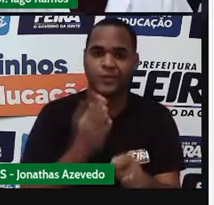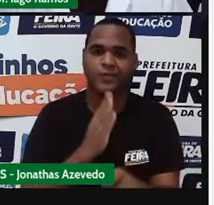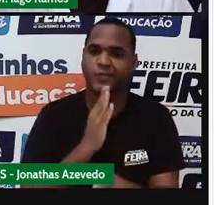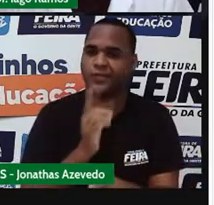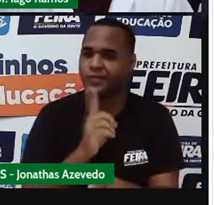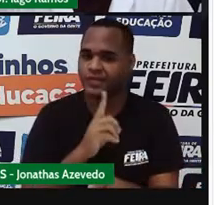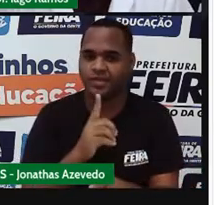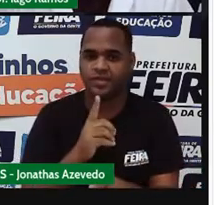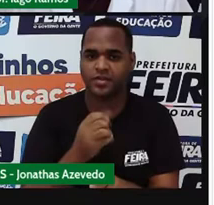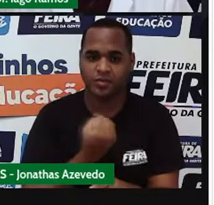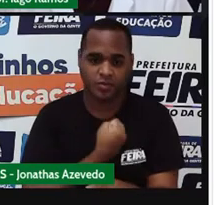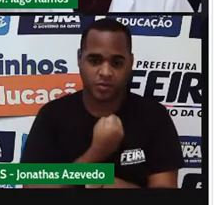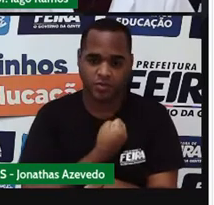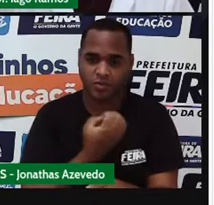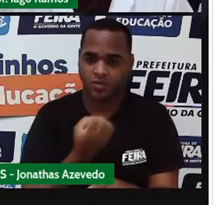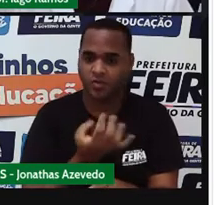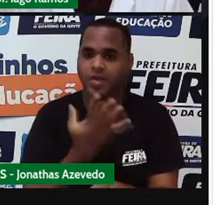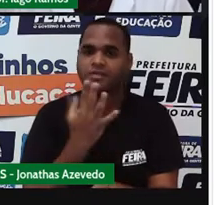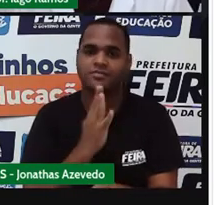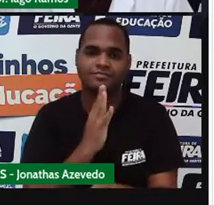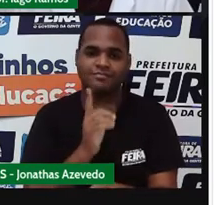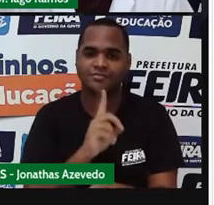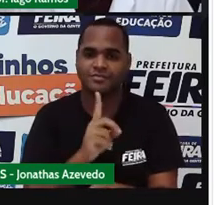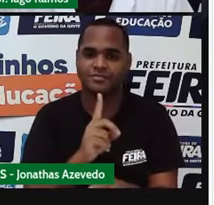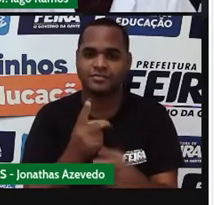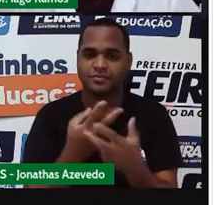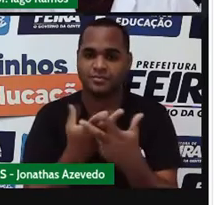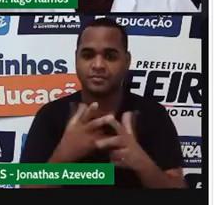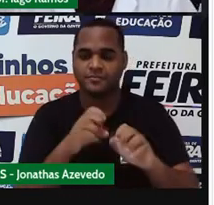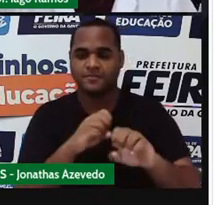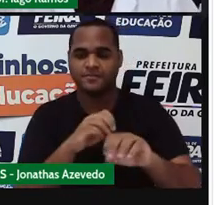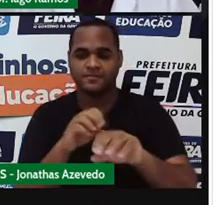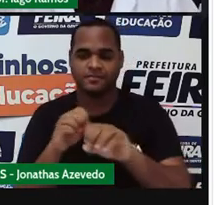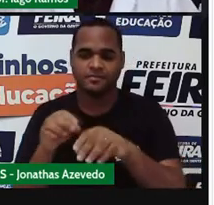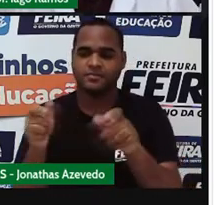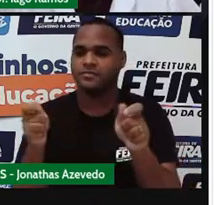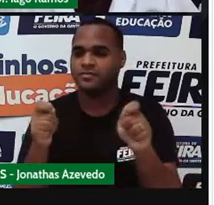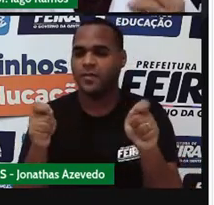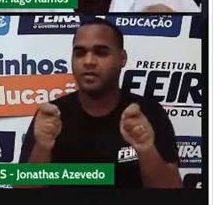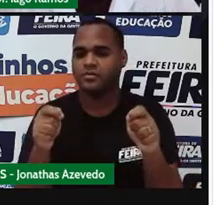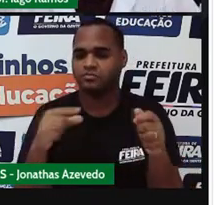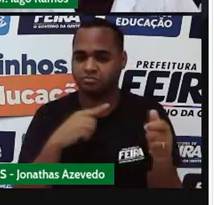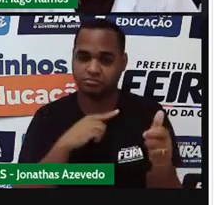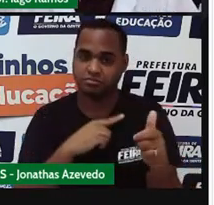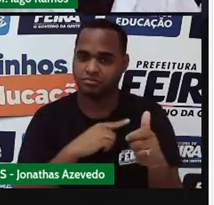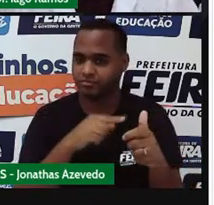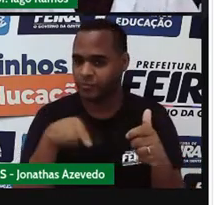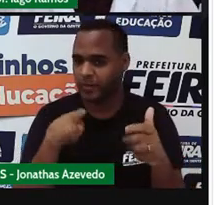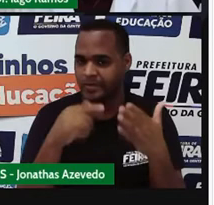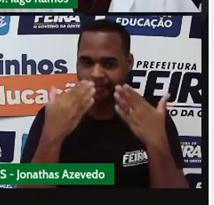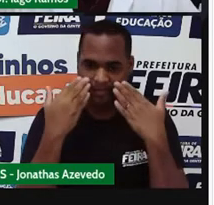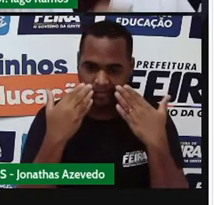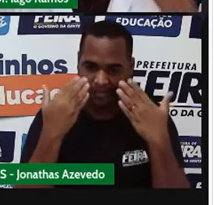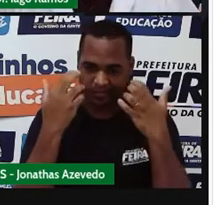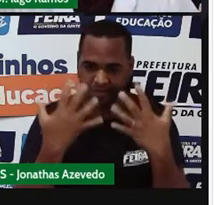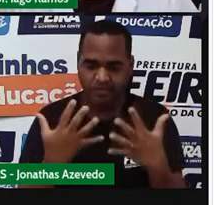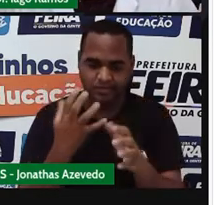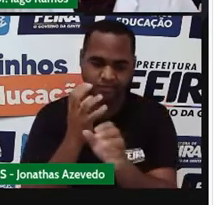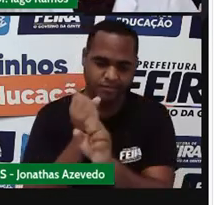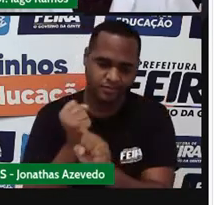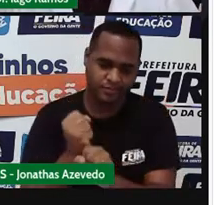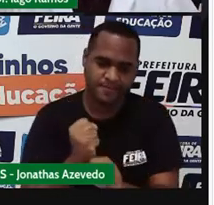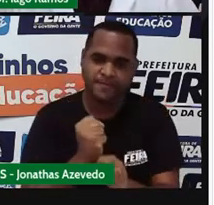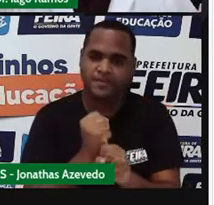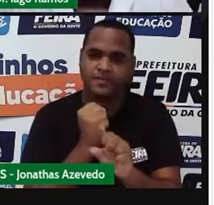números desconhecidos. Nessa aula a gente viu que tem uma forma de a gente representar essas quantidades que a gente não